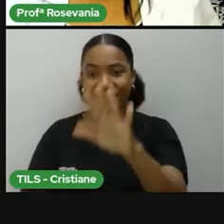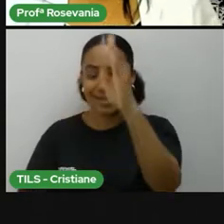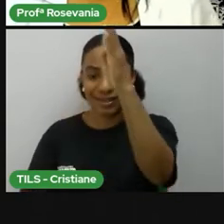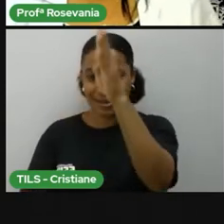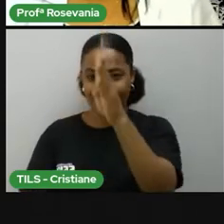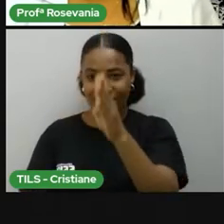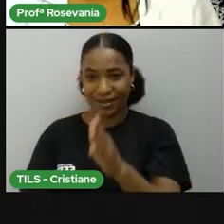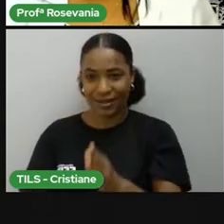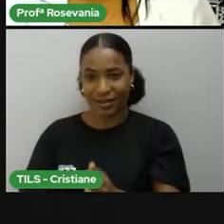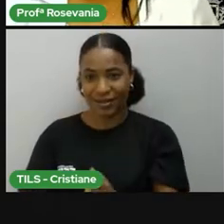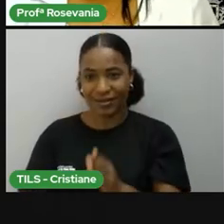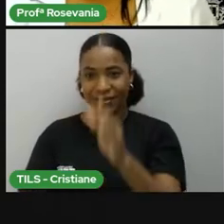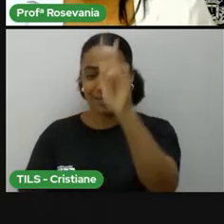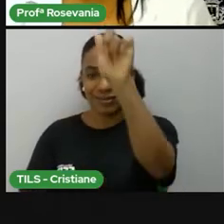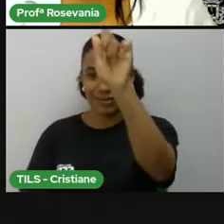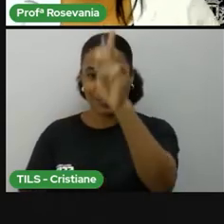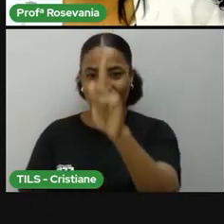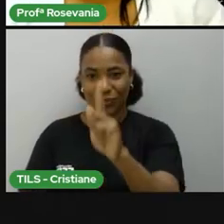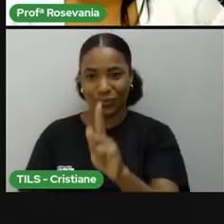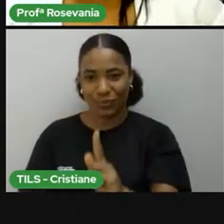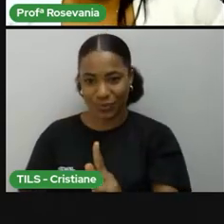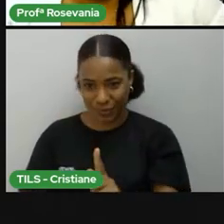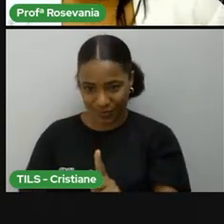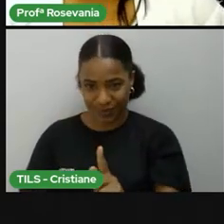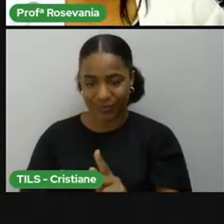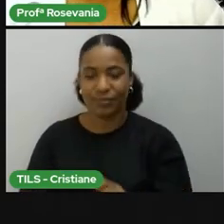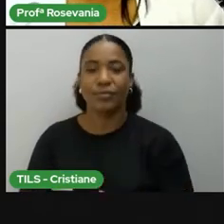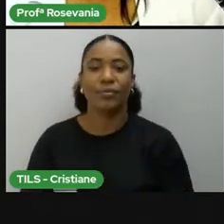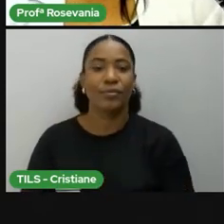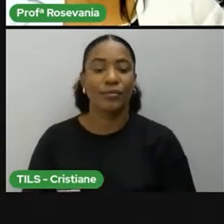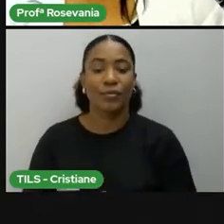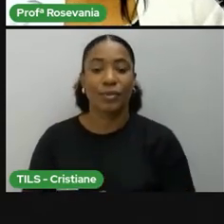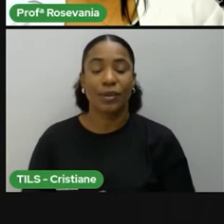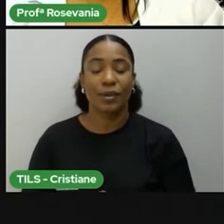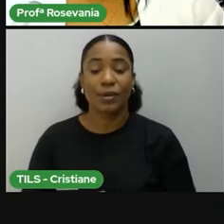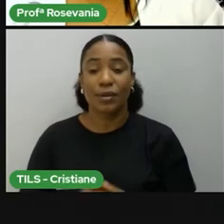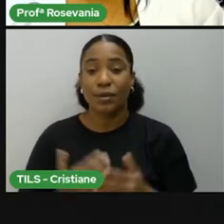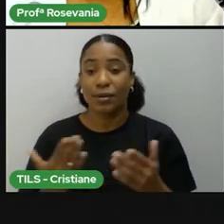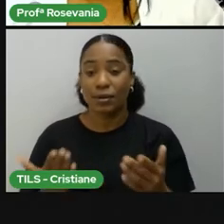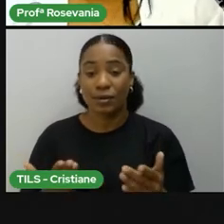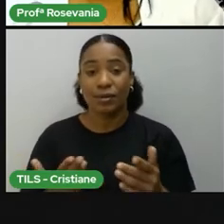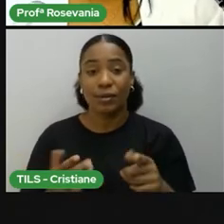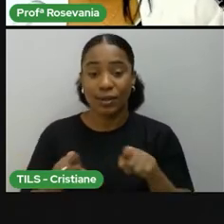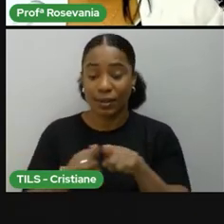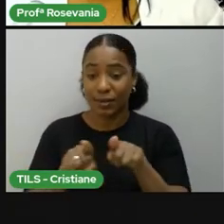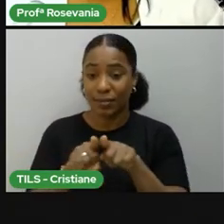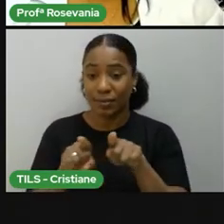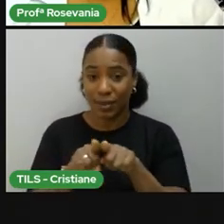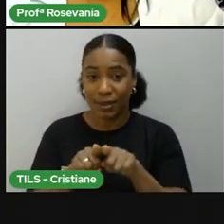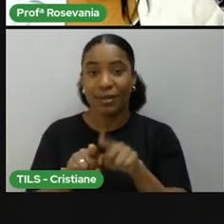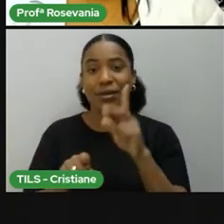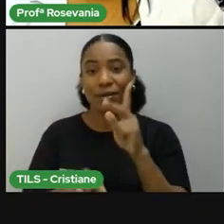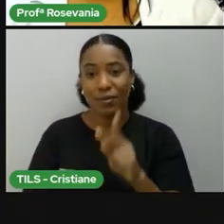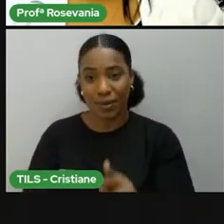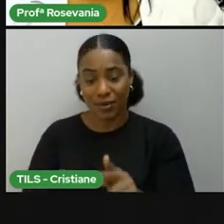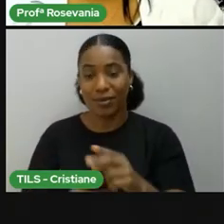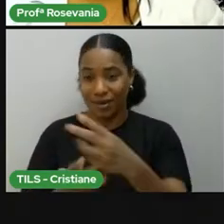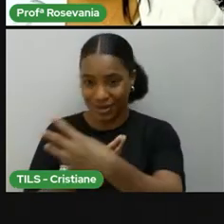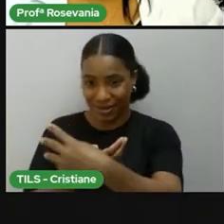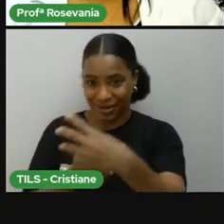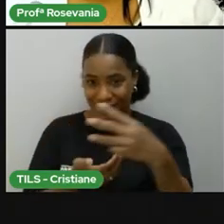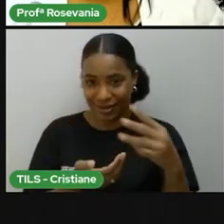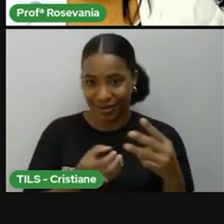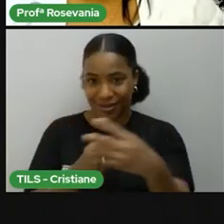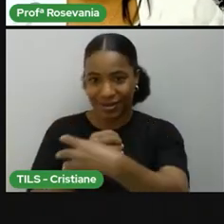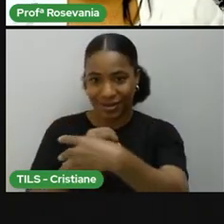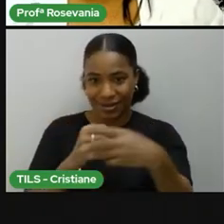recebeu esse nome de Greenwich, né? E aí, quando, mesmo o jeitinho dos paralelos, quando eu começo a